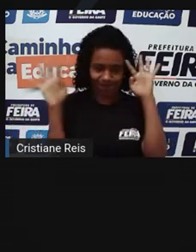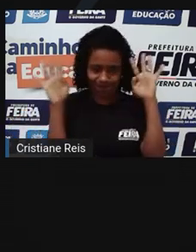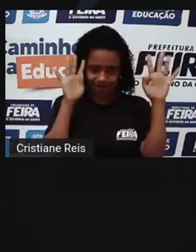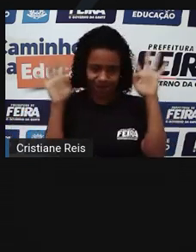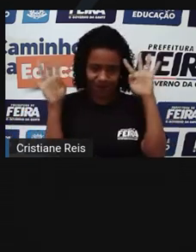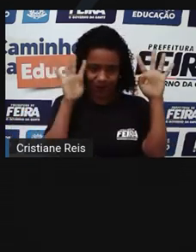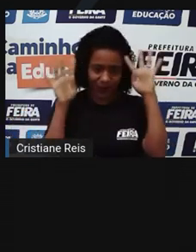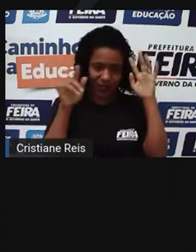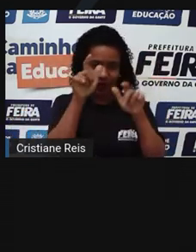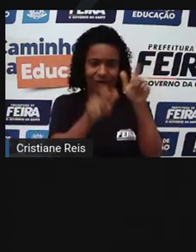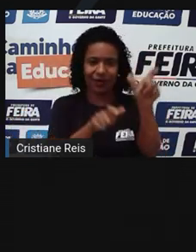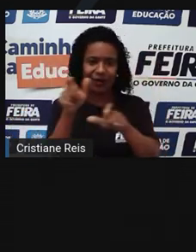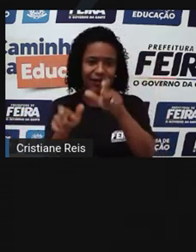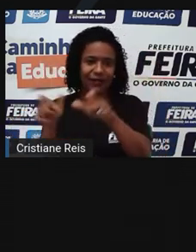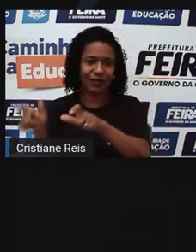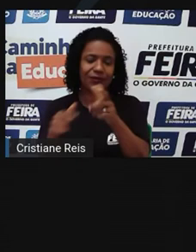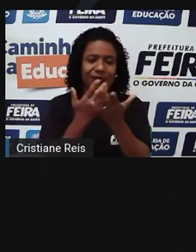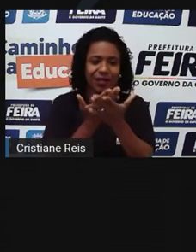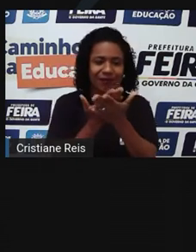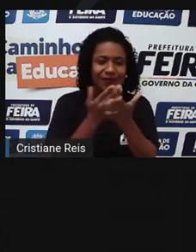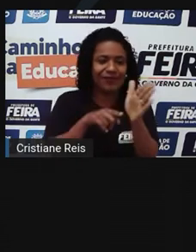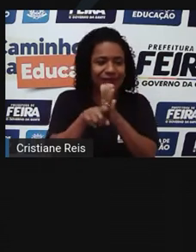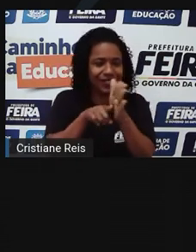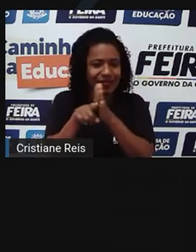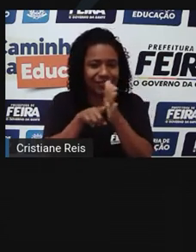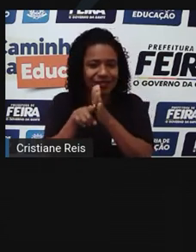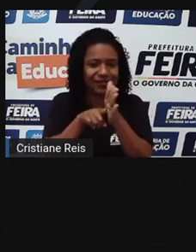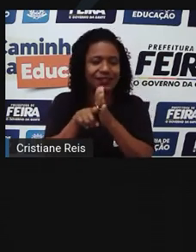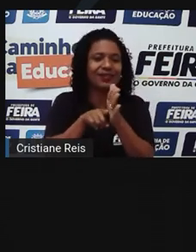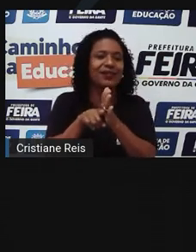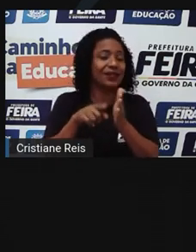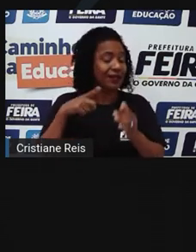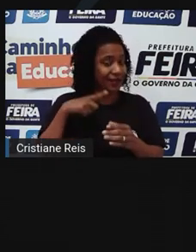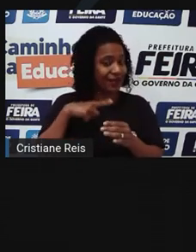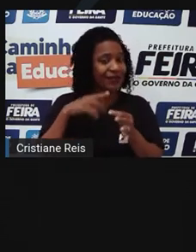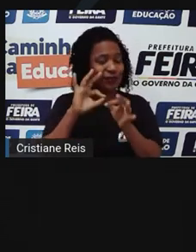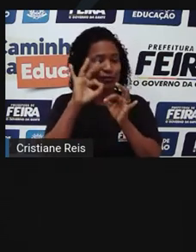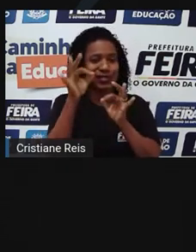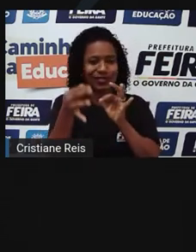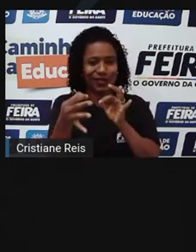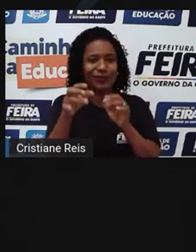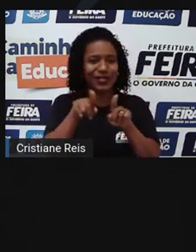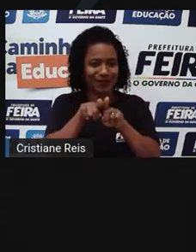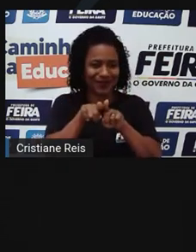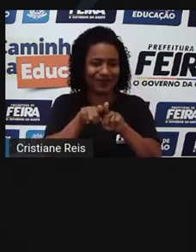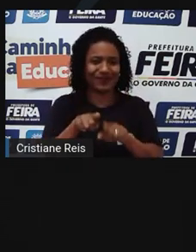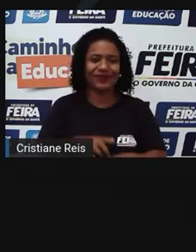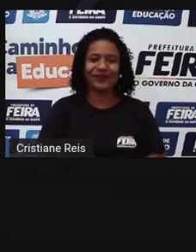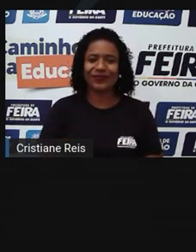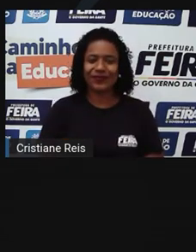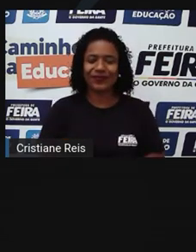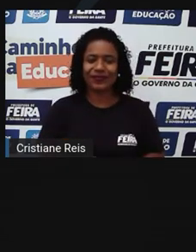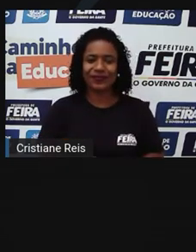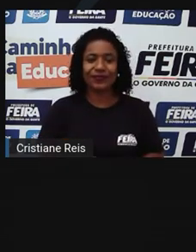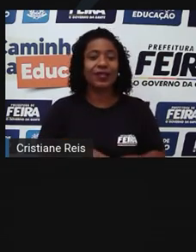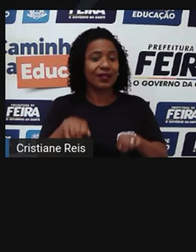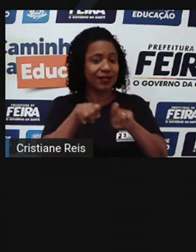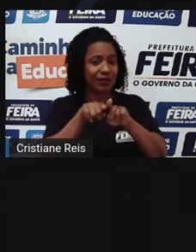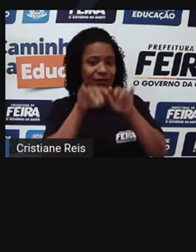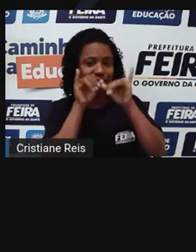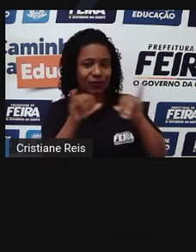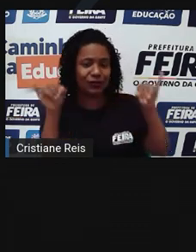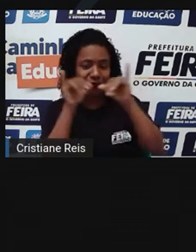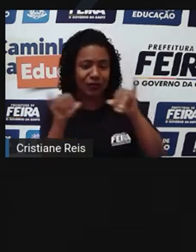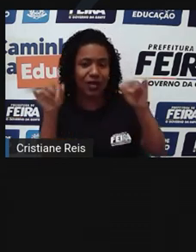incentivando o trabalho de pesquisa e a investigação científica e promovendo a extensão. 4. Divulgar à